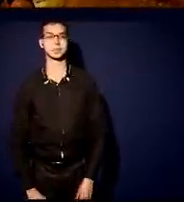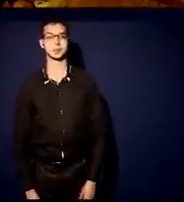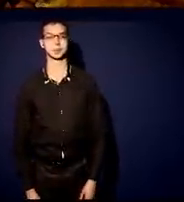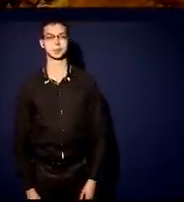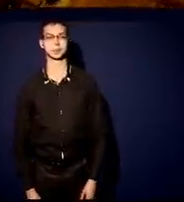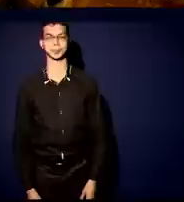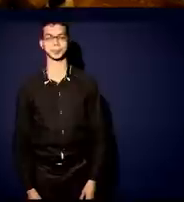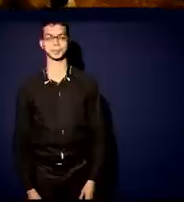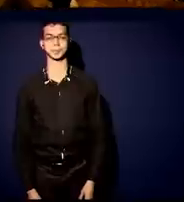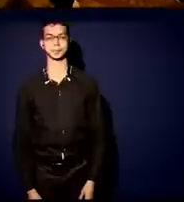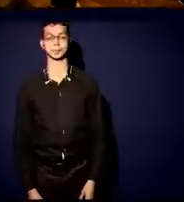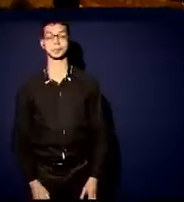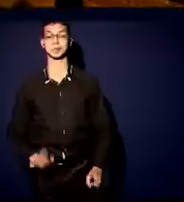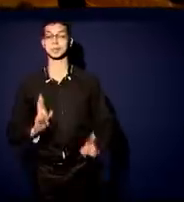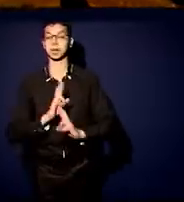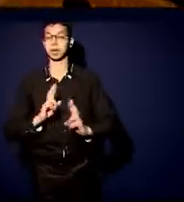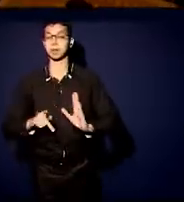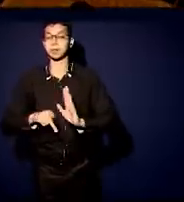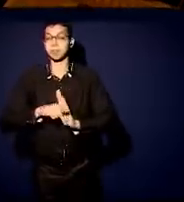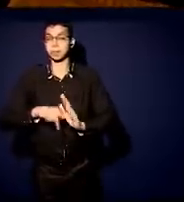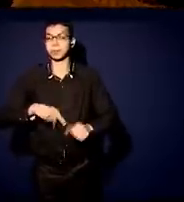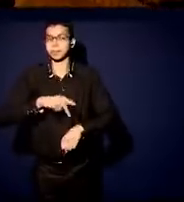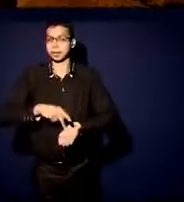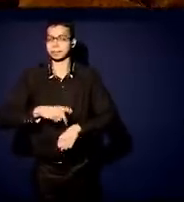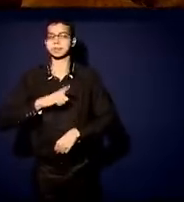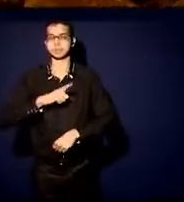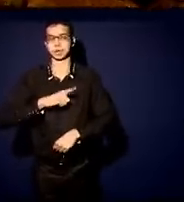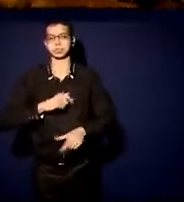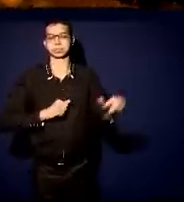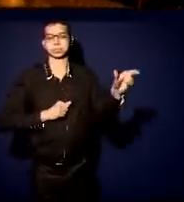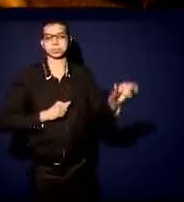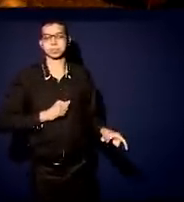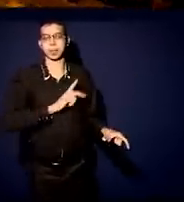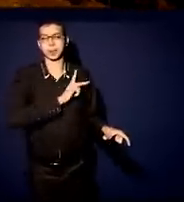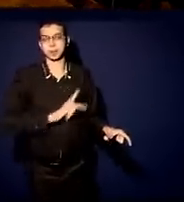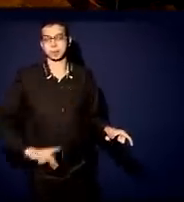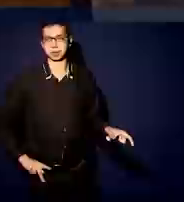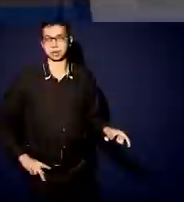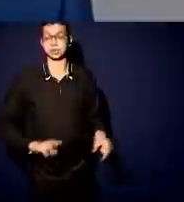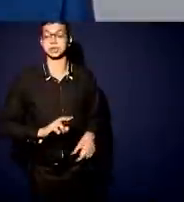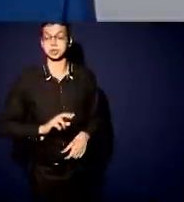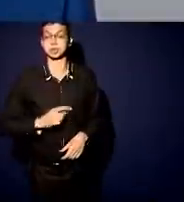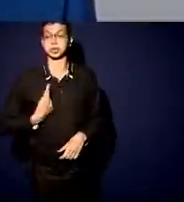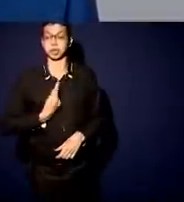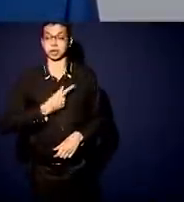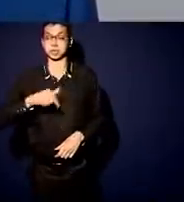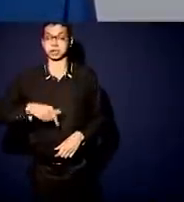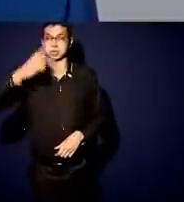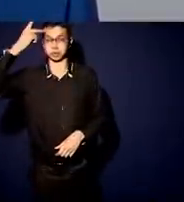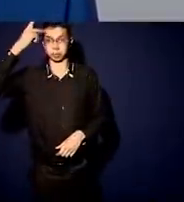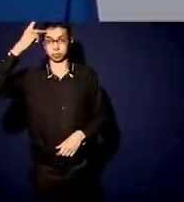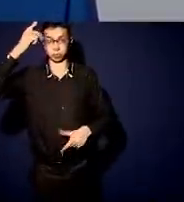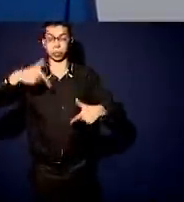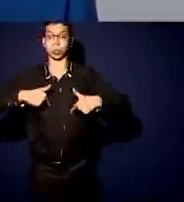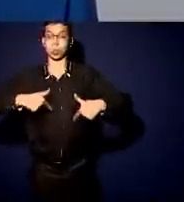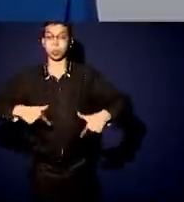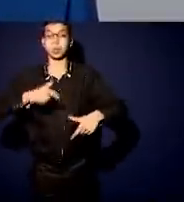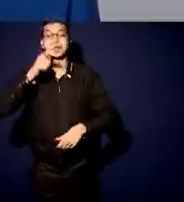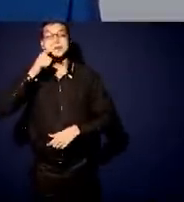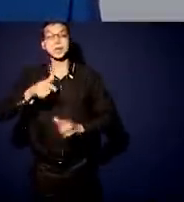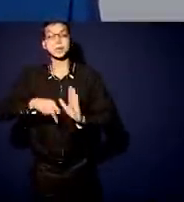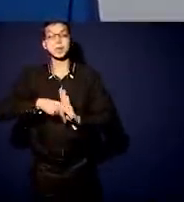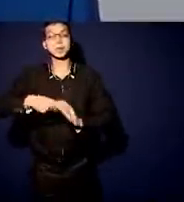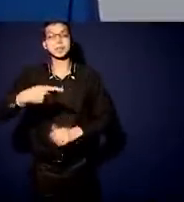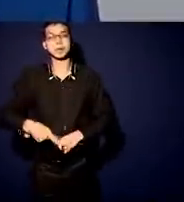A relação é republicana. Nós temos um presidente da República e nós, aqui em São Paulo, vamos lutar pelo interesse do Estado de São